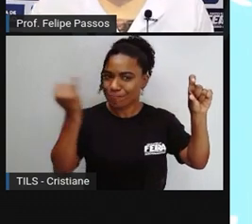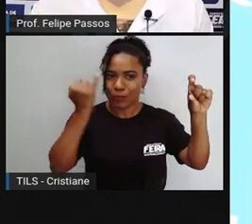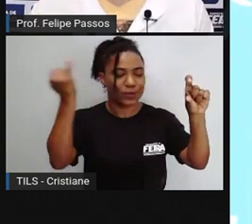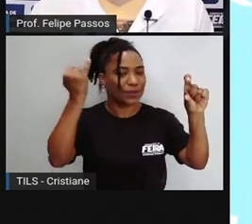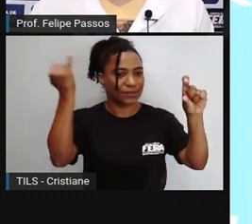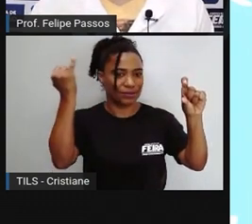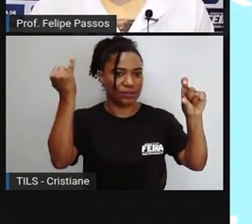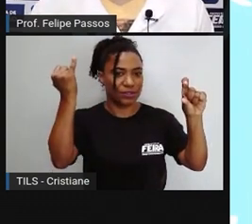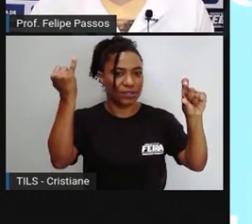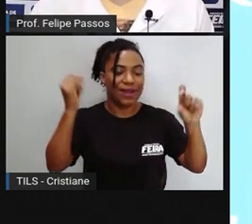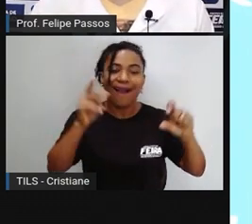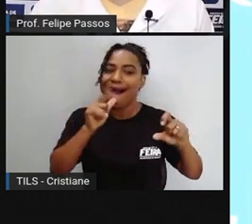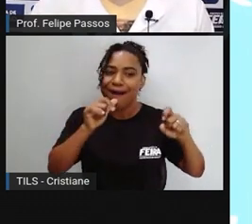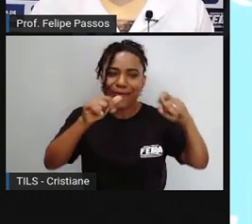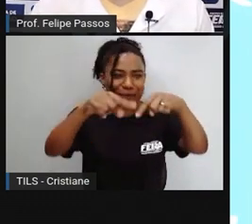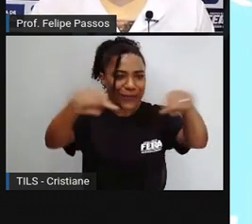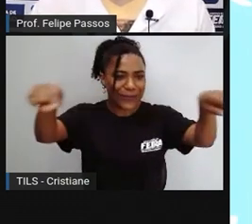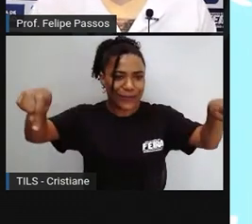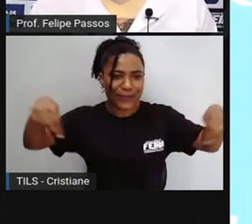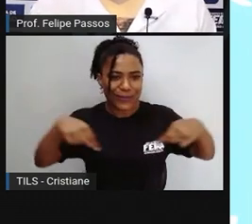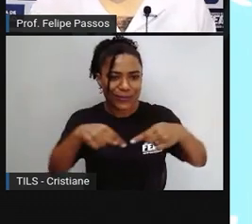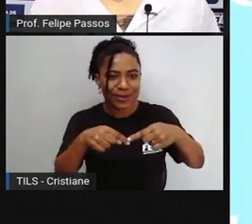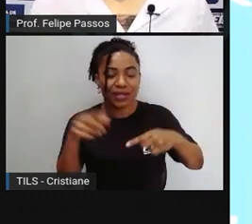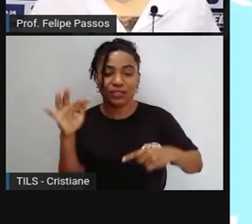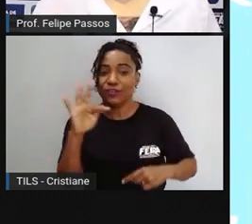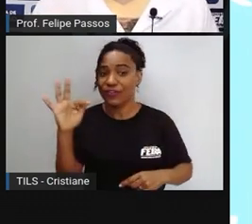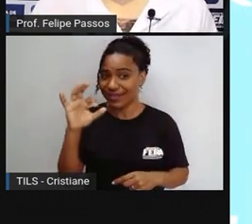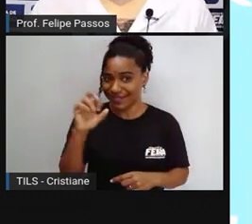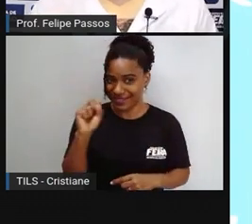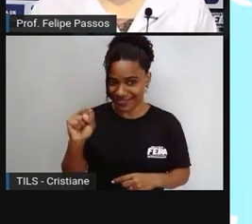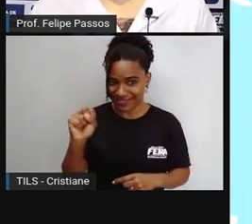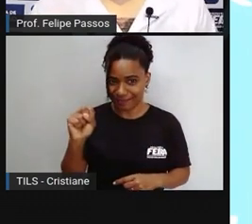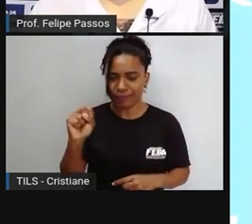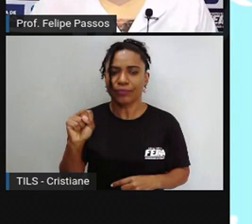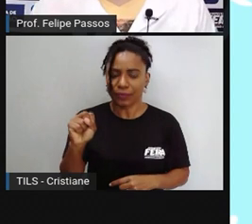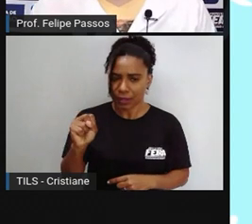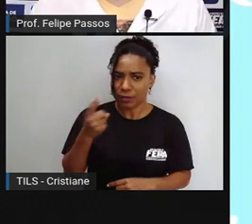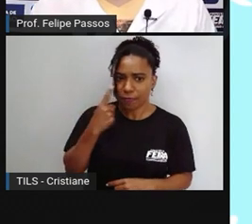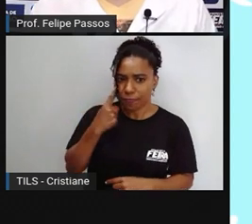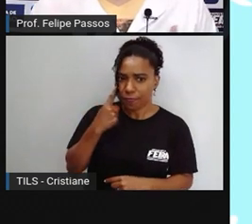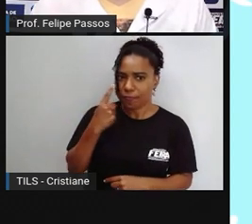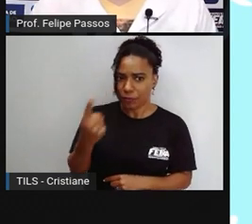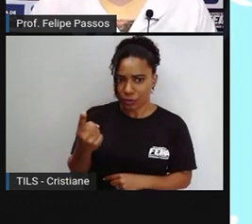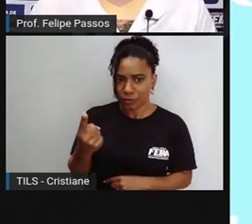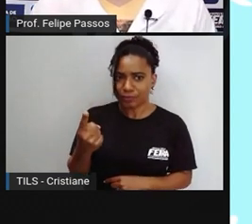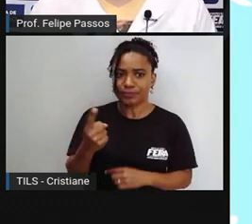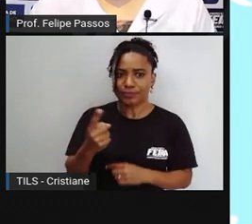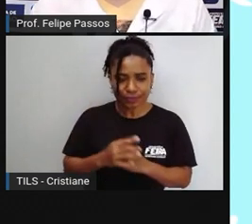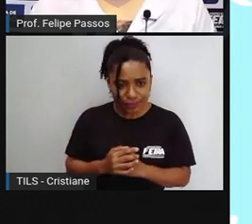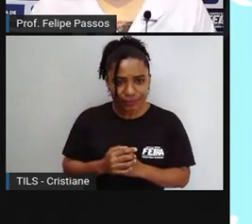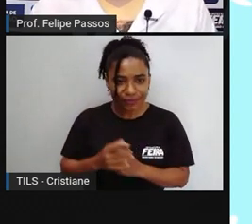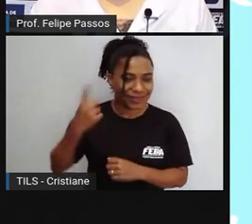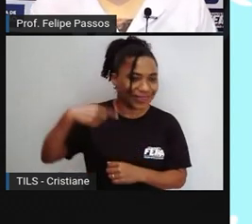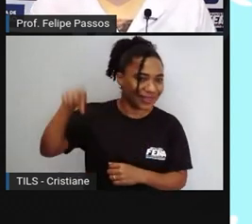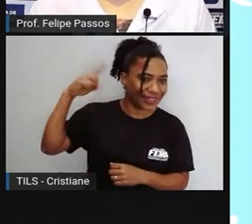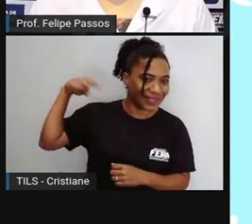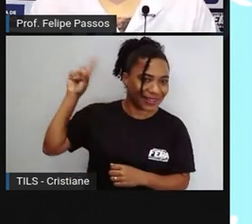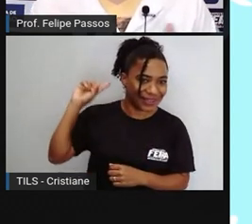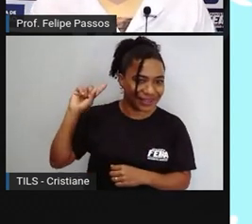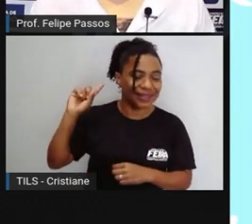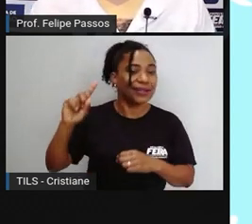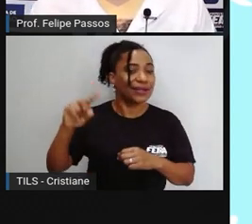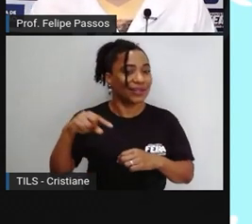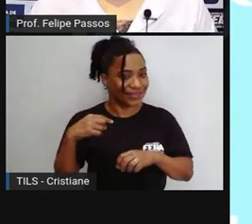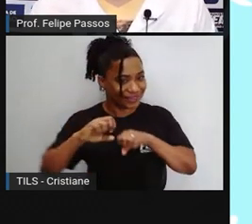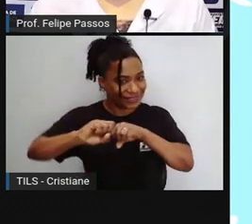feira de Santana, certo? Vocês já devem ter percebido ao longo de nossas aulas, ao longo de nossas conversas, que as